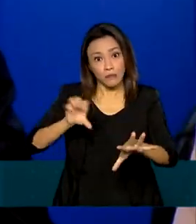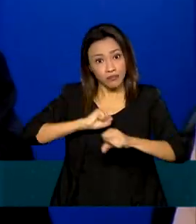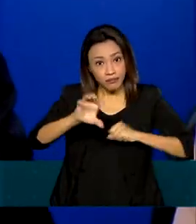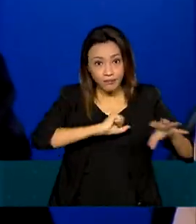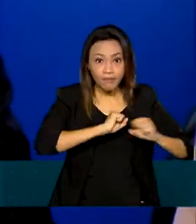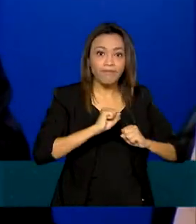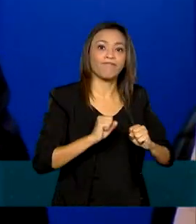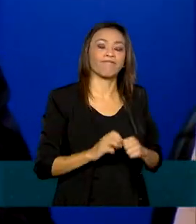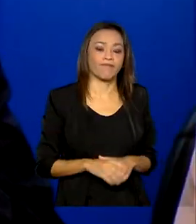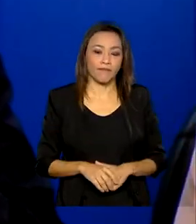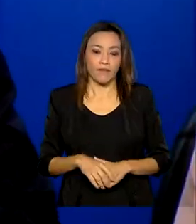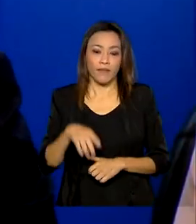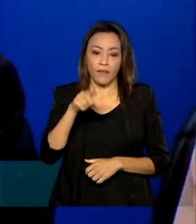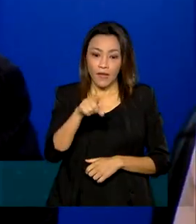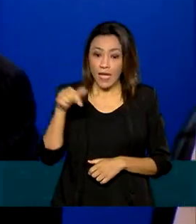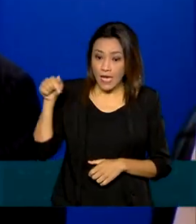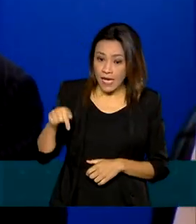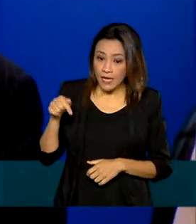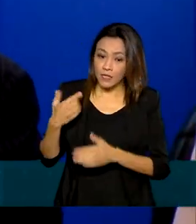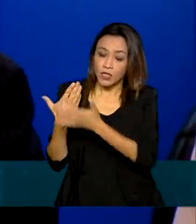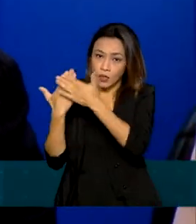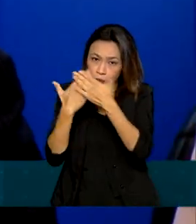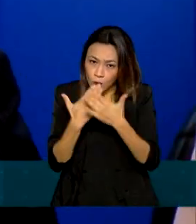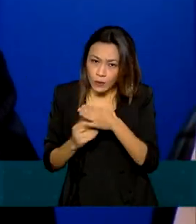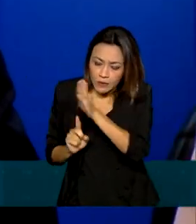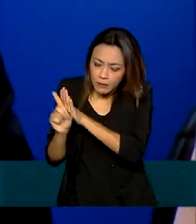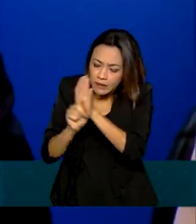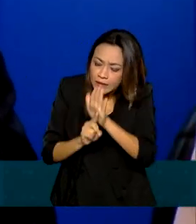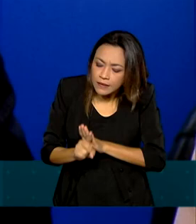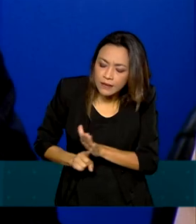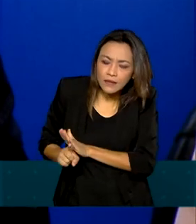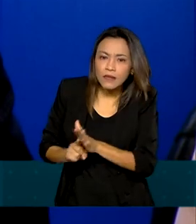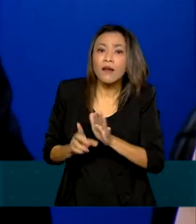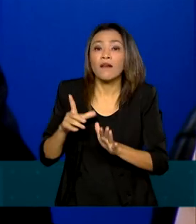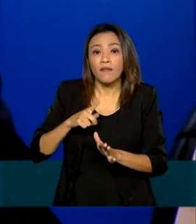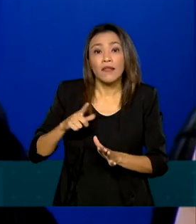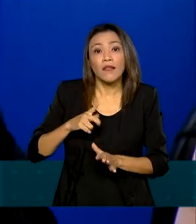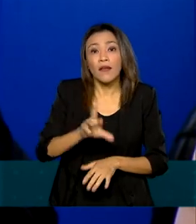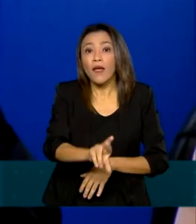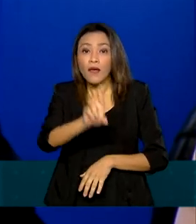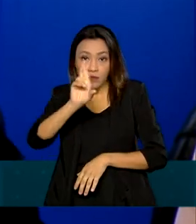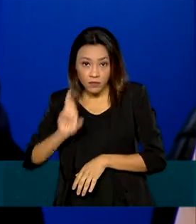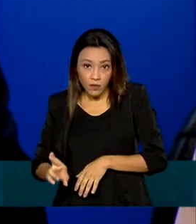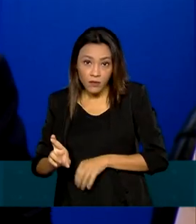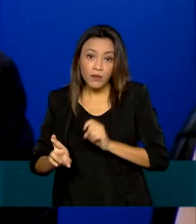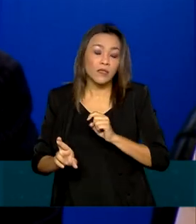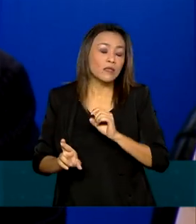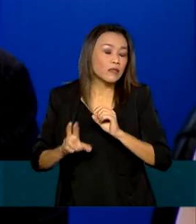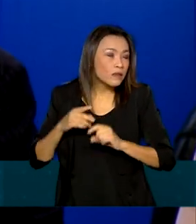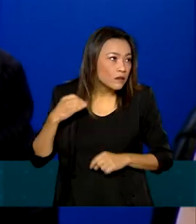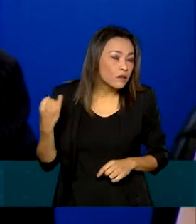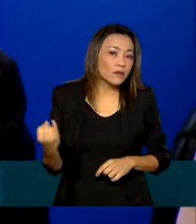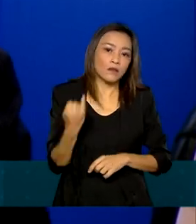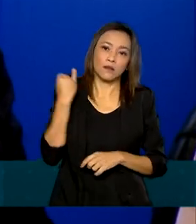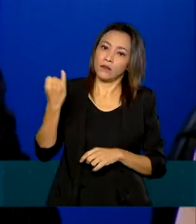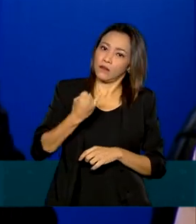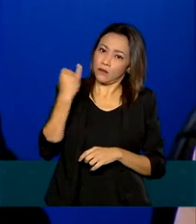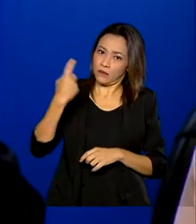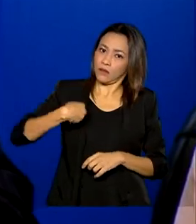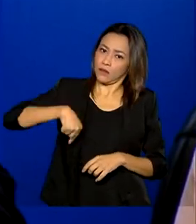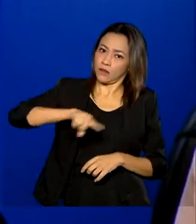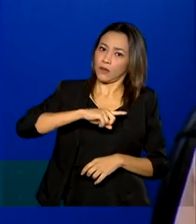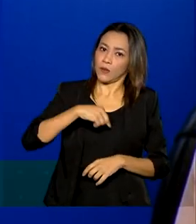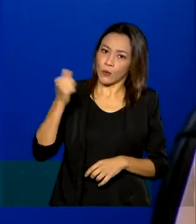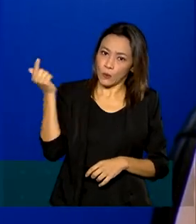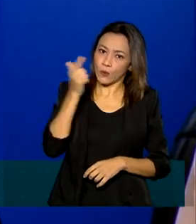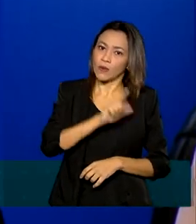arrojado estudo epidemiológico que trará respostas fundamentais para que possamos